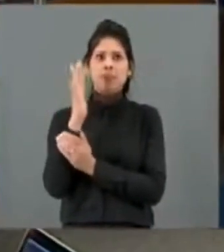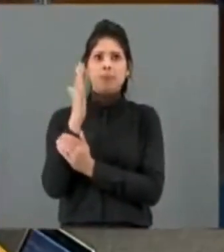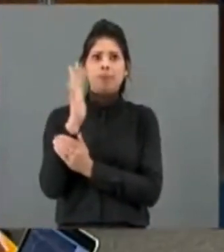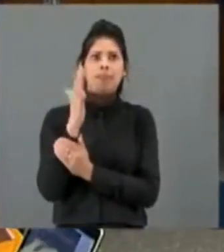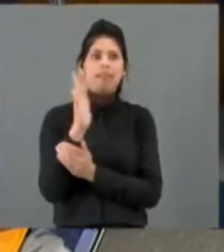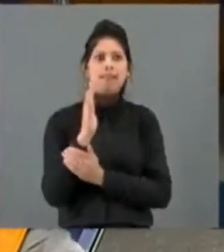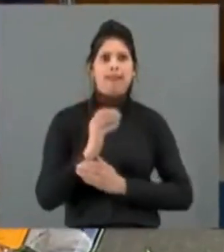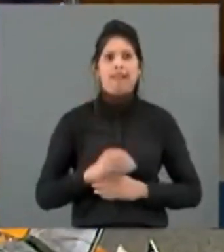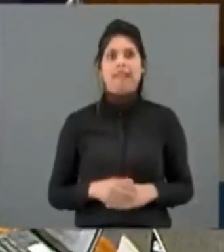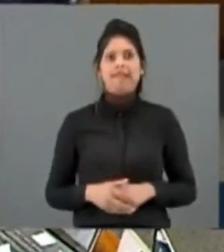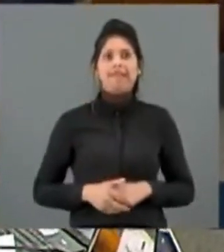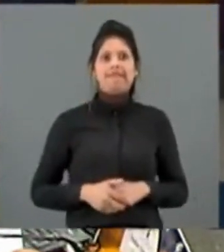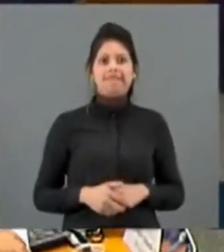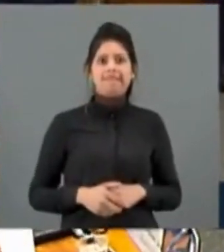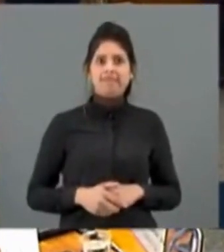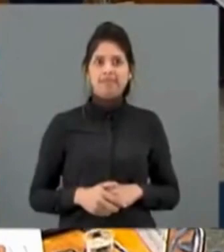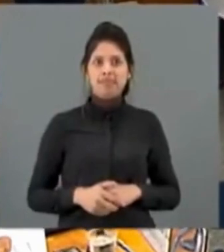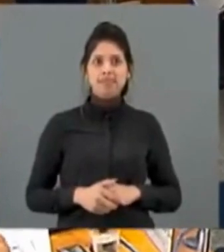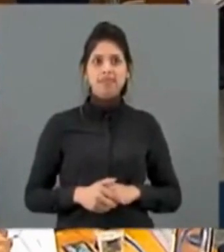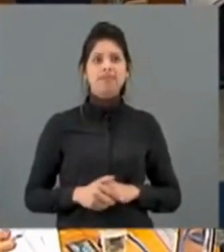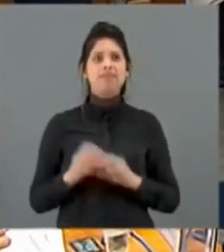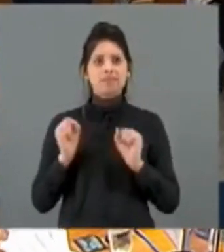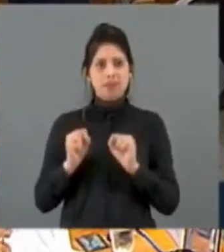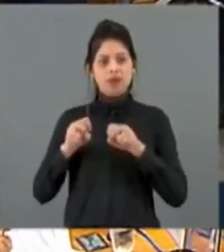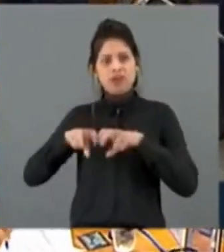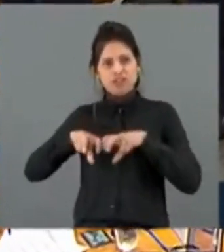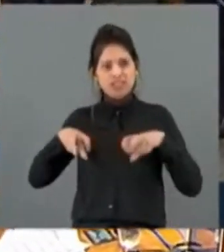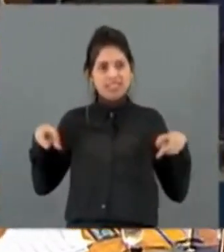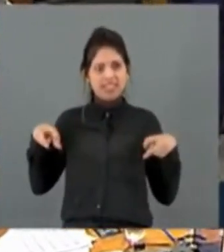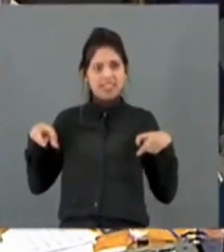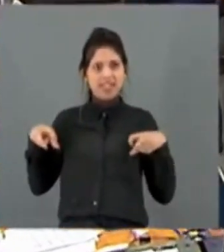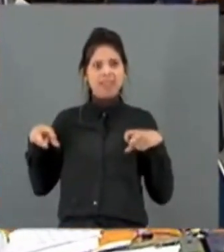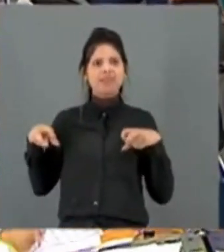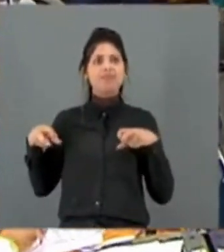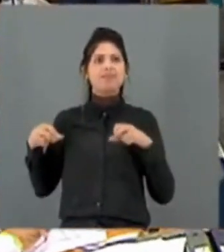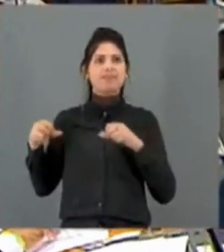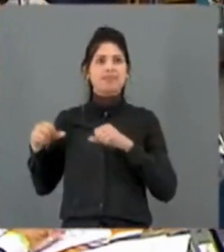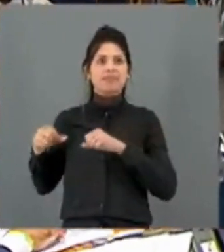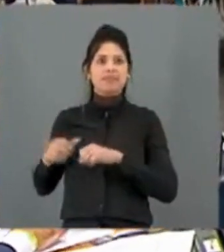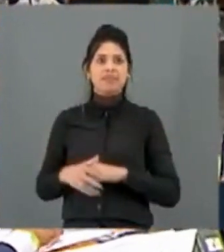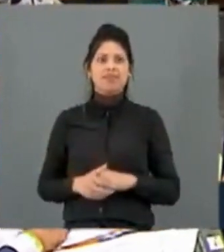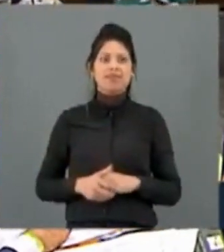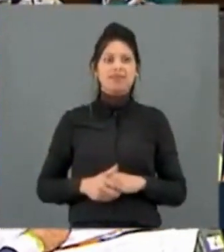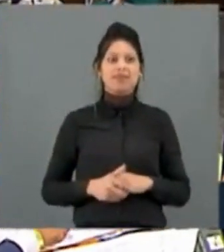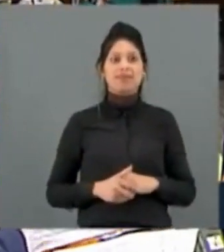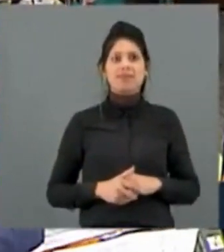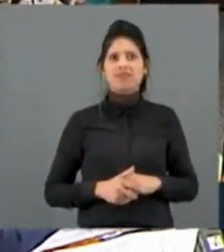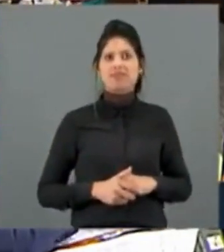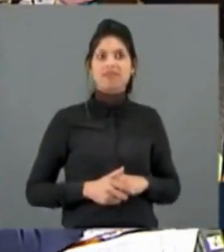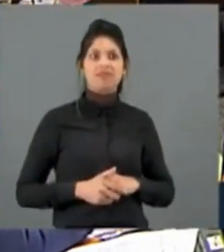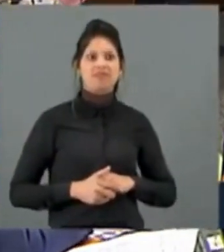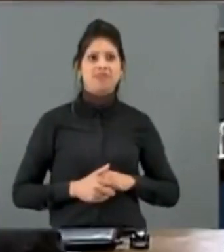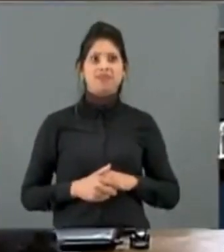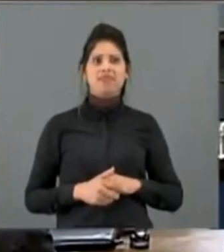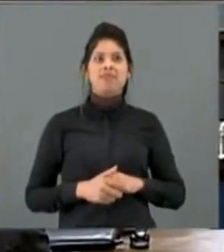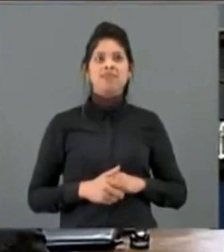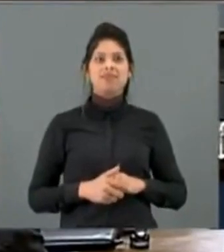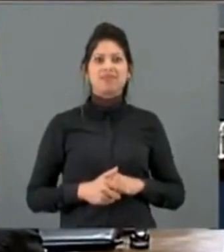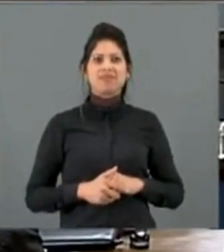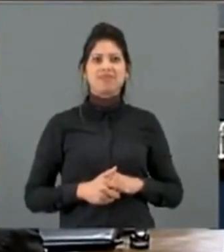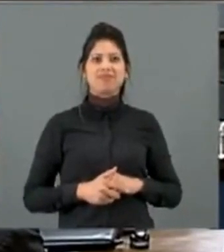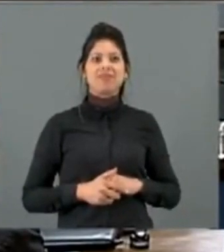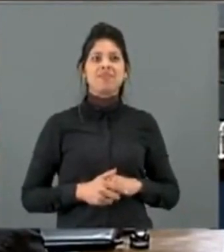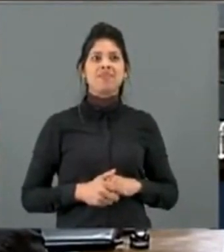Está autorizado, devidamente autorizado, senador Magno Malta e o senador Hamilton Mourão.